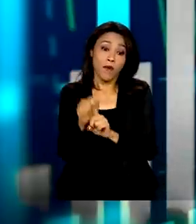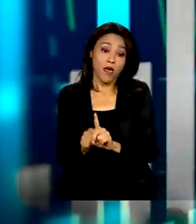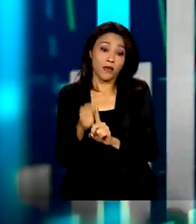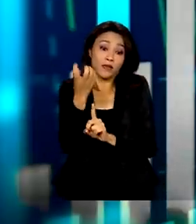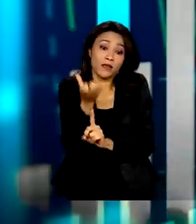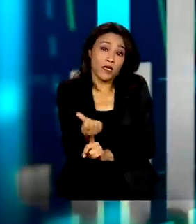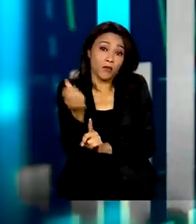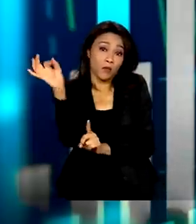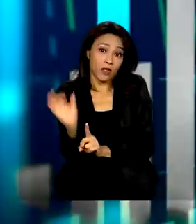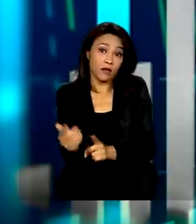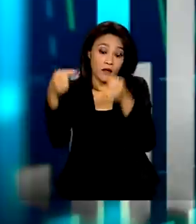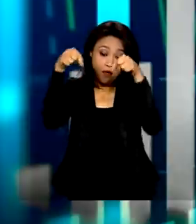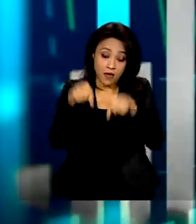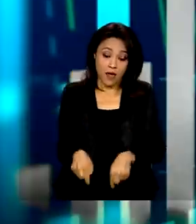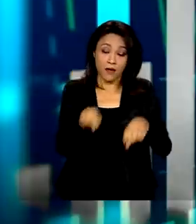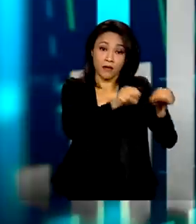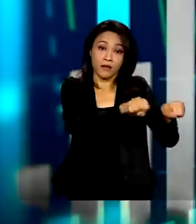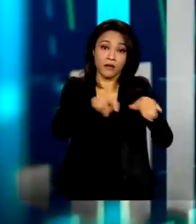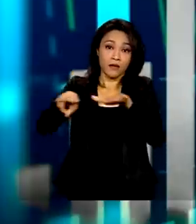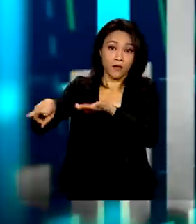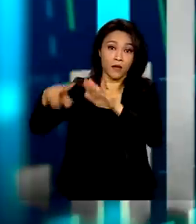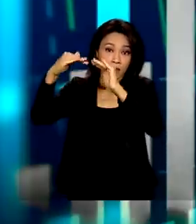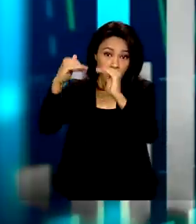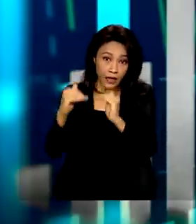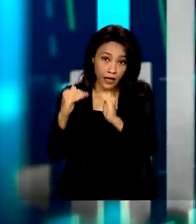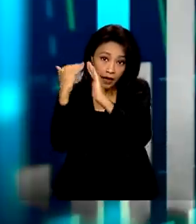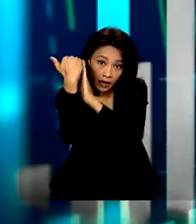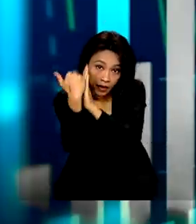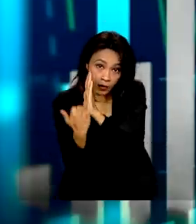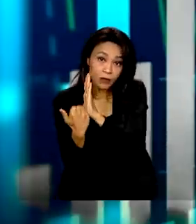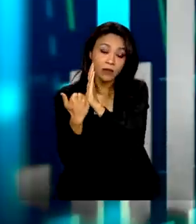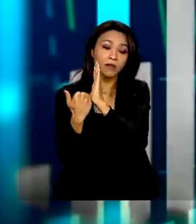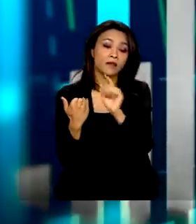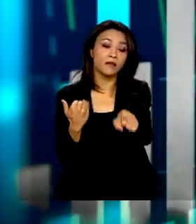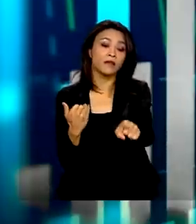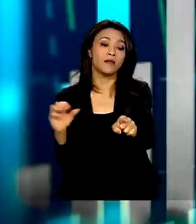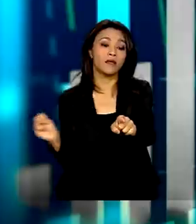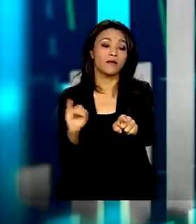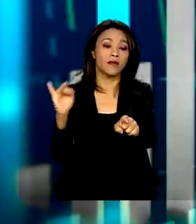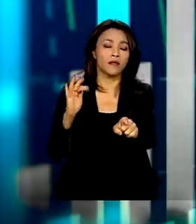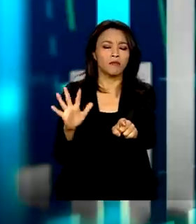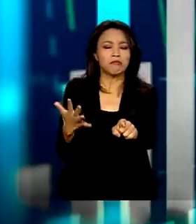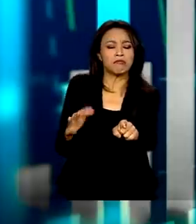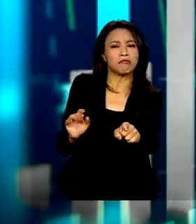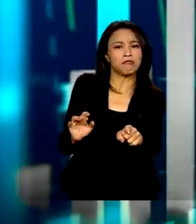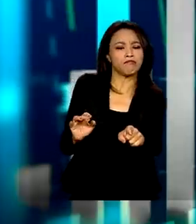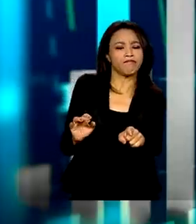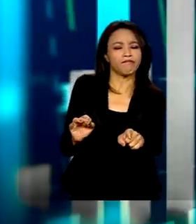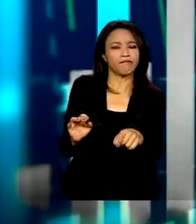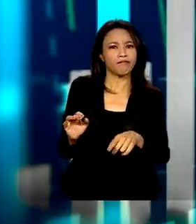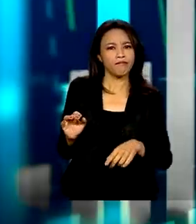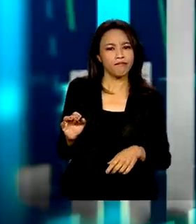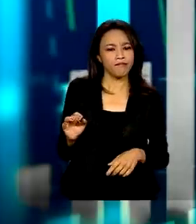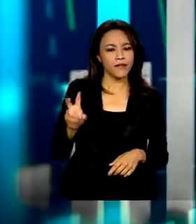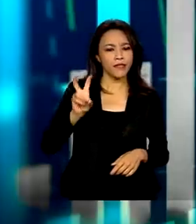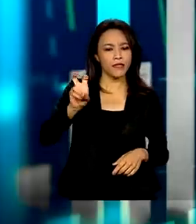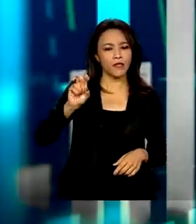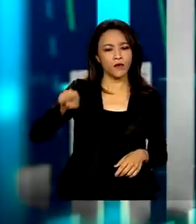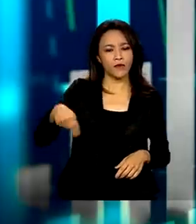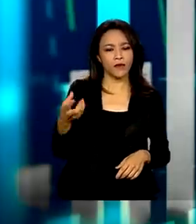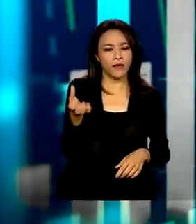agora, nessa semana, já estão reduzindo a expectativa de inflação para este ano para algo em torno de 5